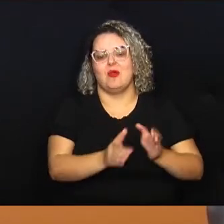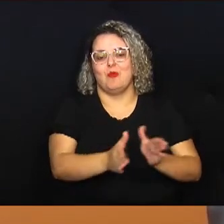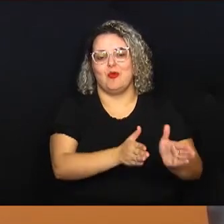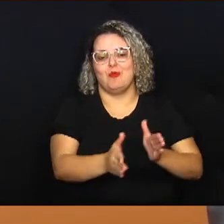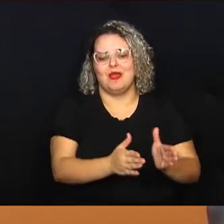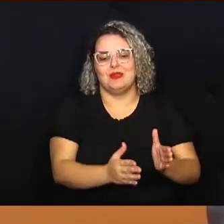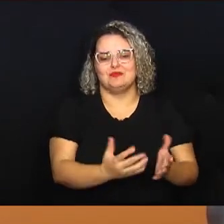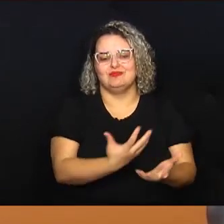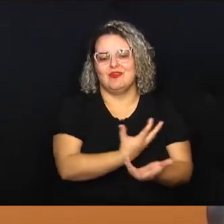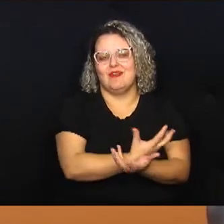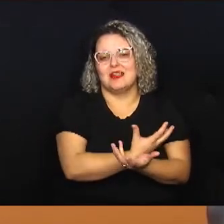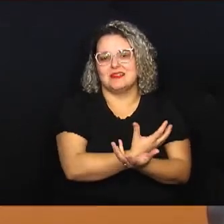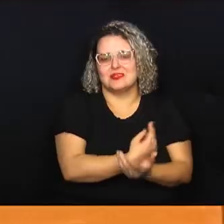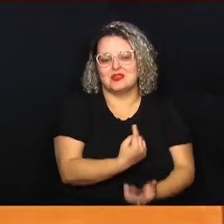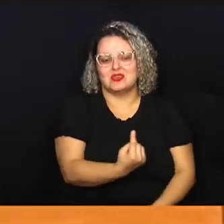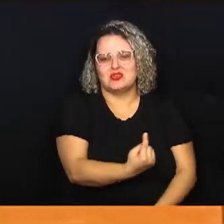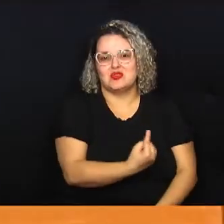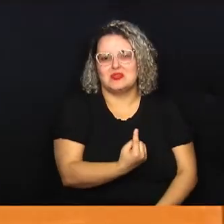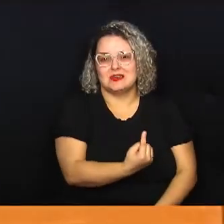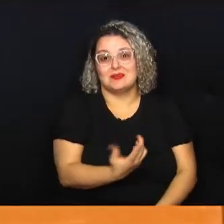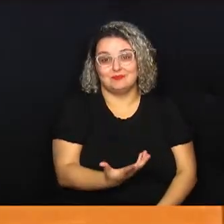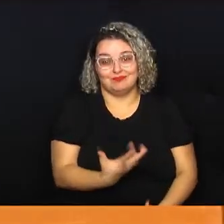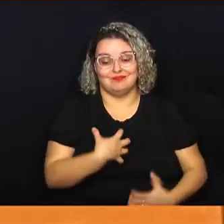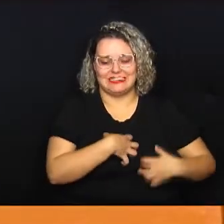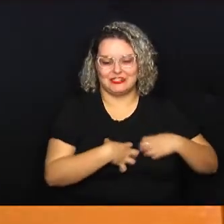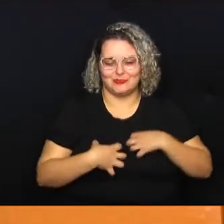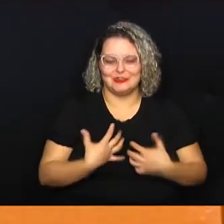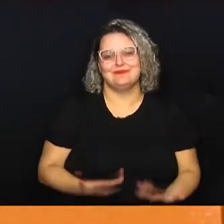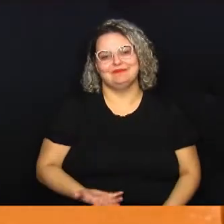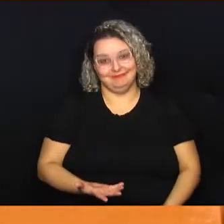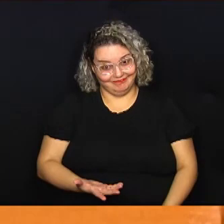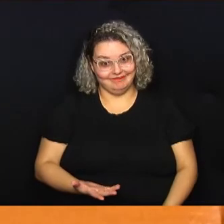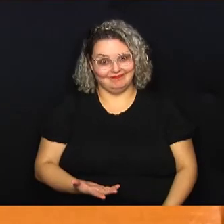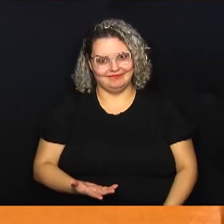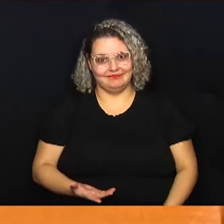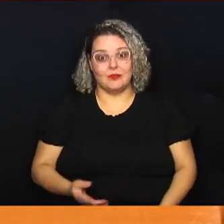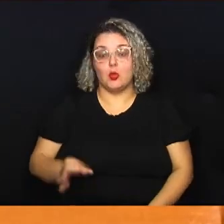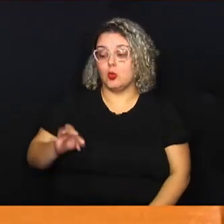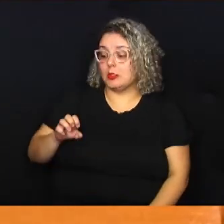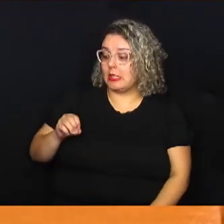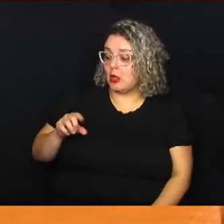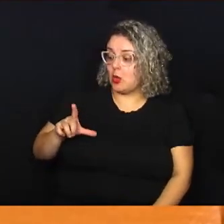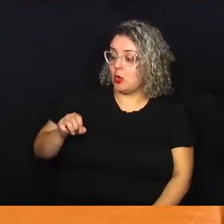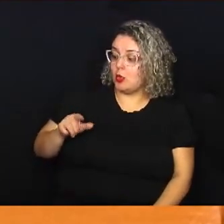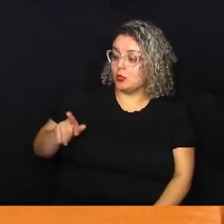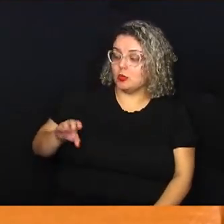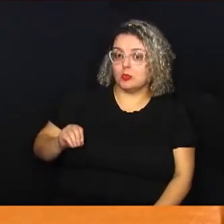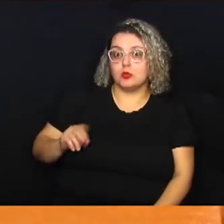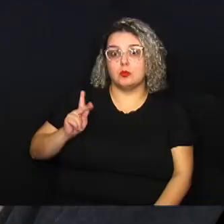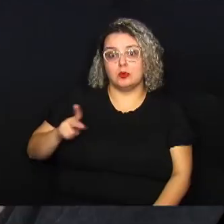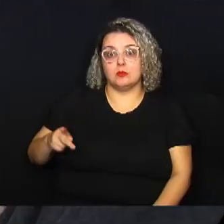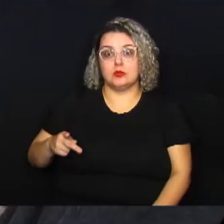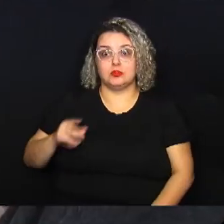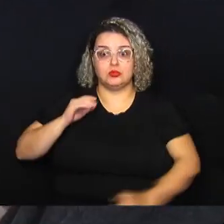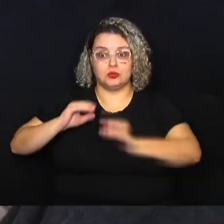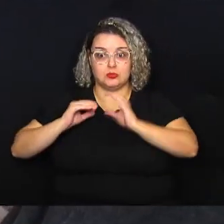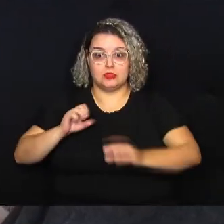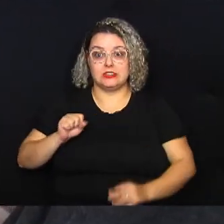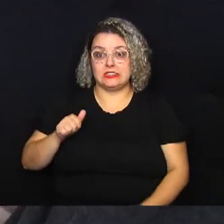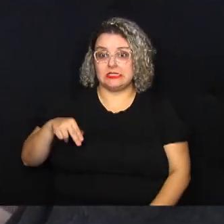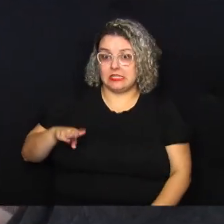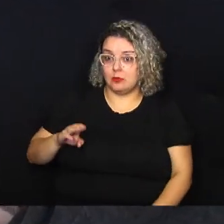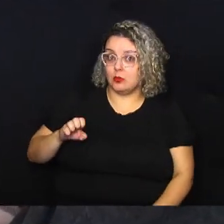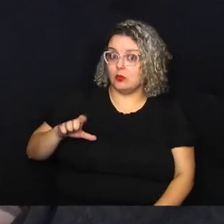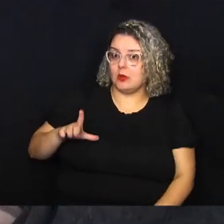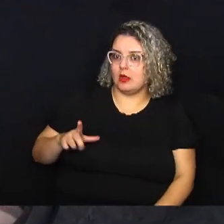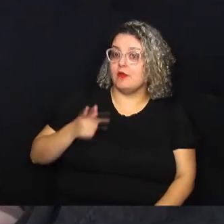nós fomos para ela. Todos. Por fim, o teólogo e professor de comunicação Samuel Borges reforçou